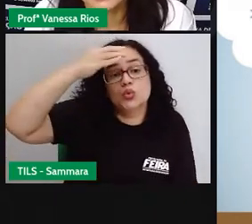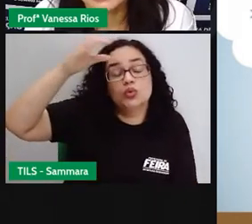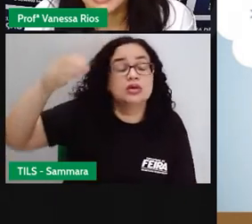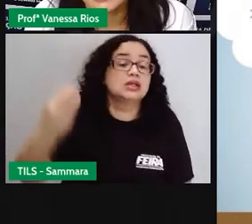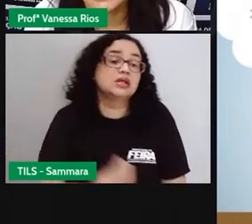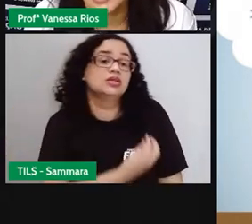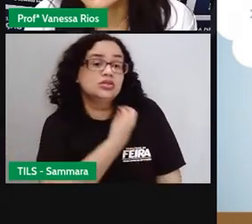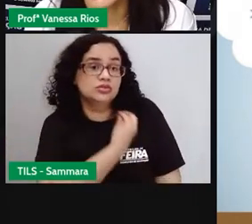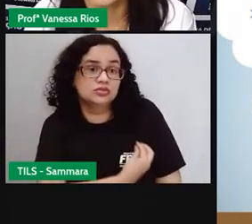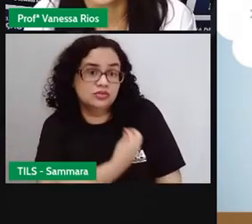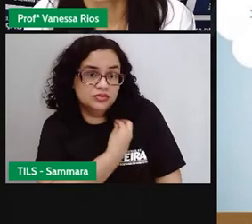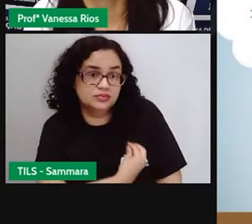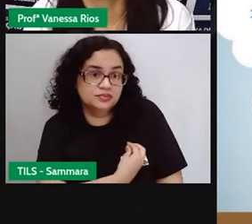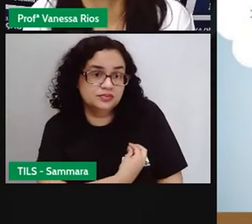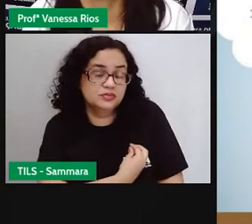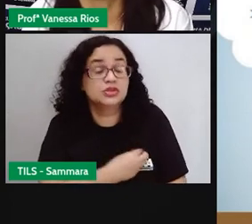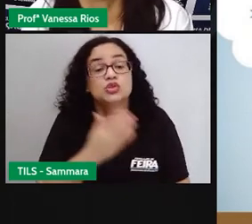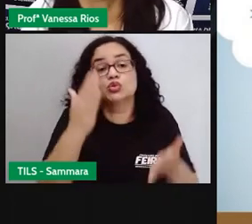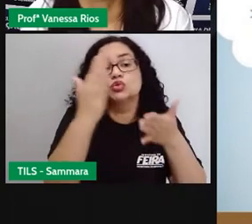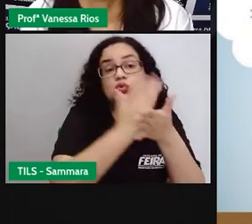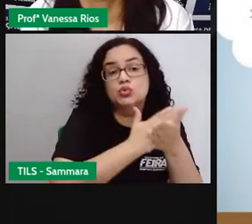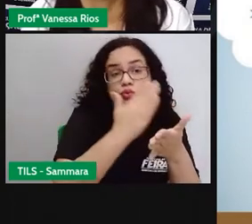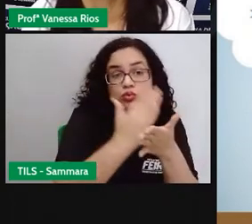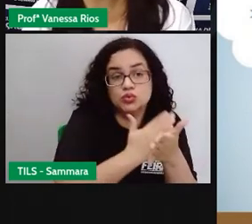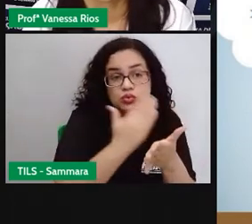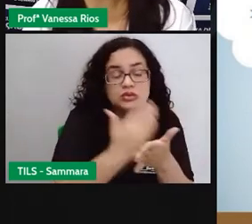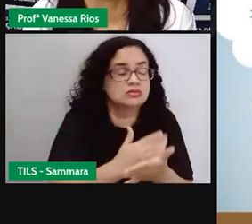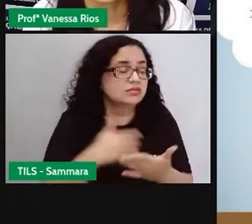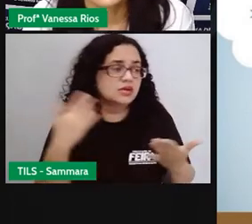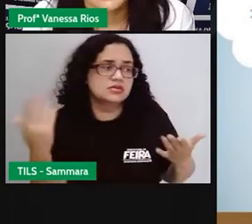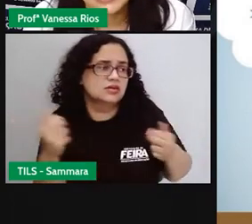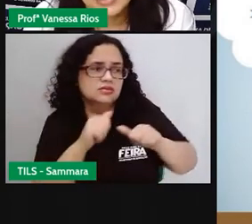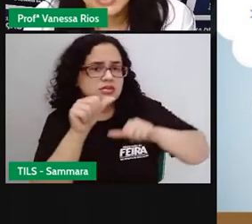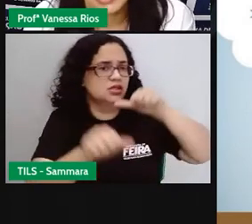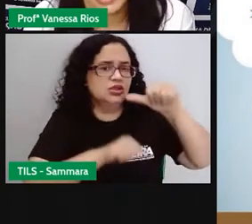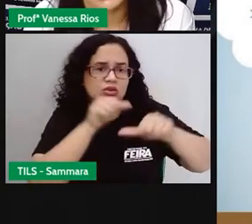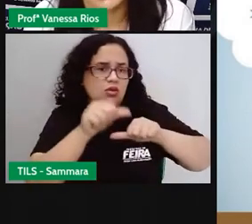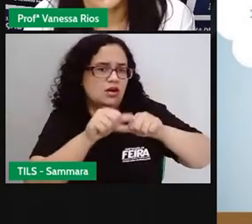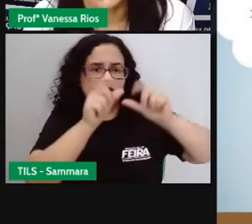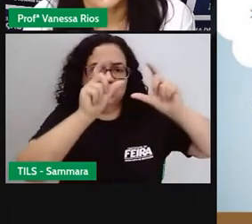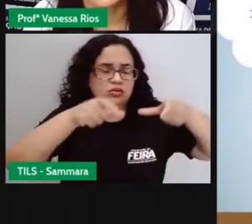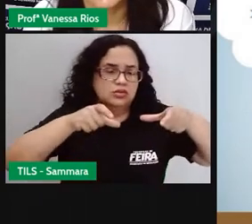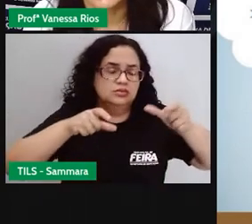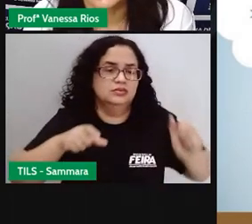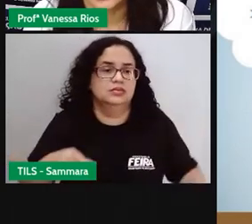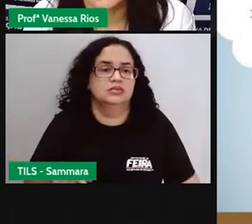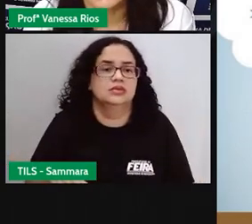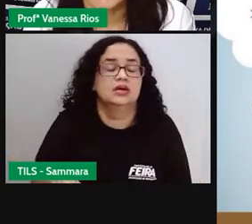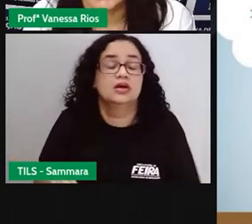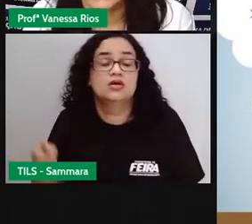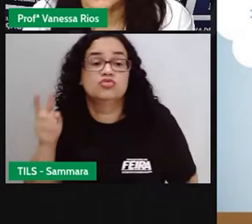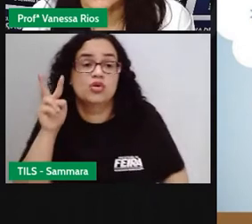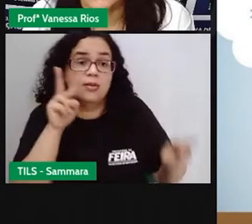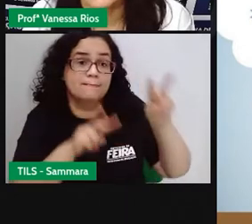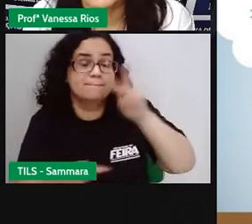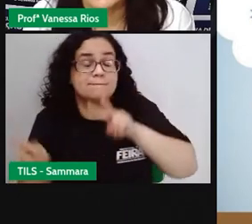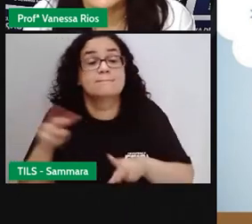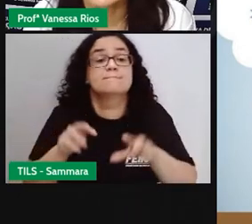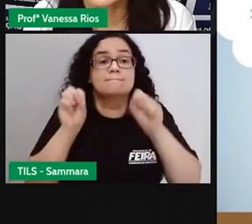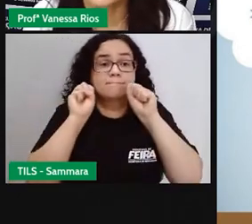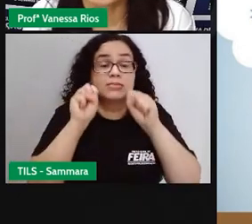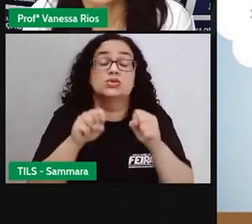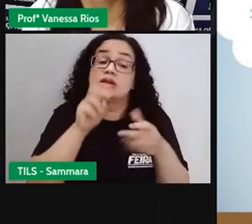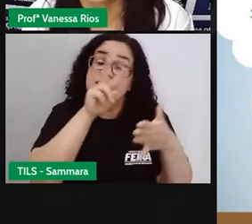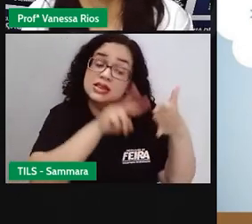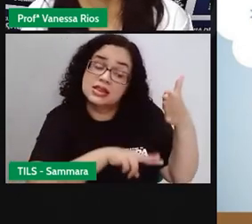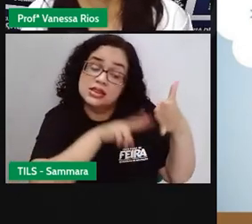de vida, através de um livro, sem sair da nossa casa. Então a gente observa aí o que o poder da